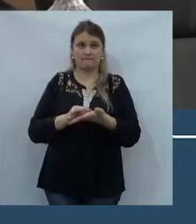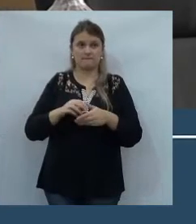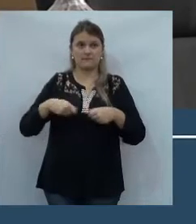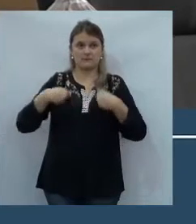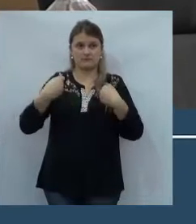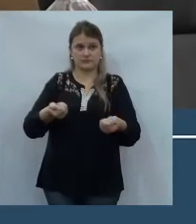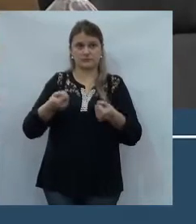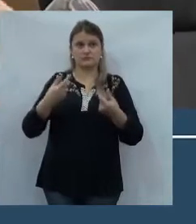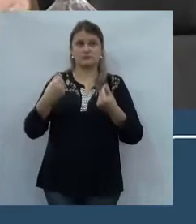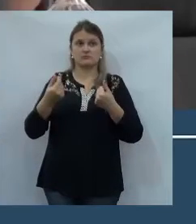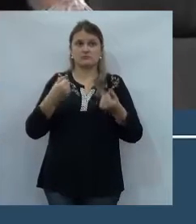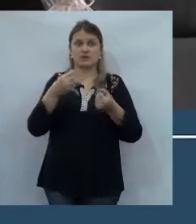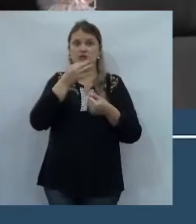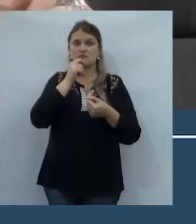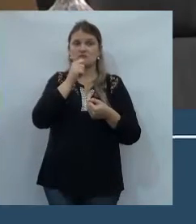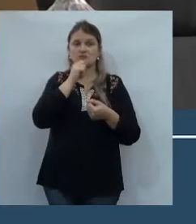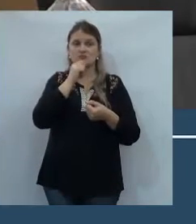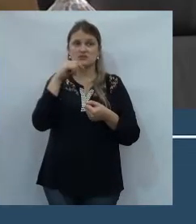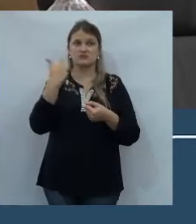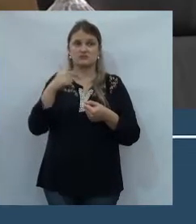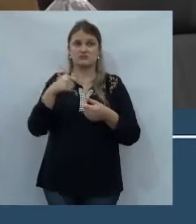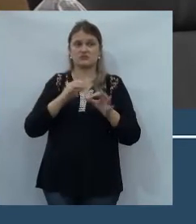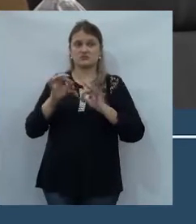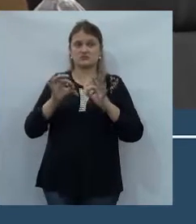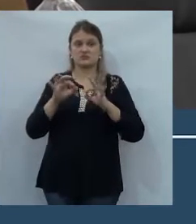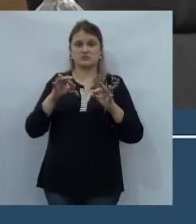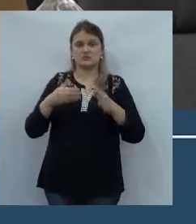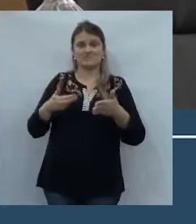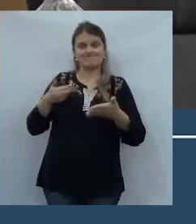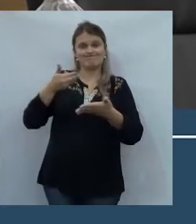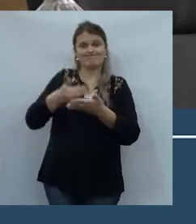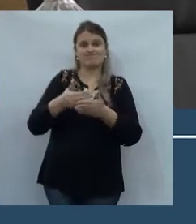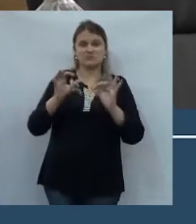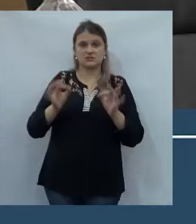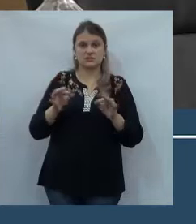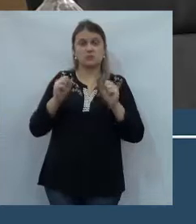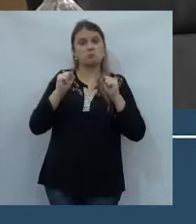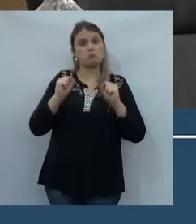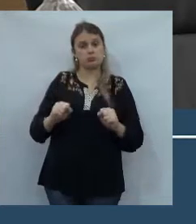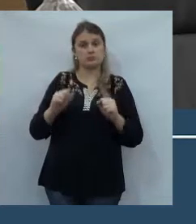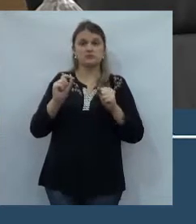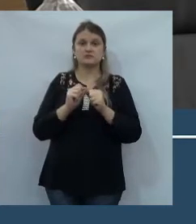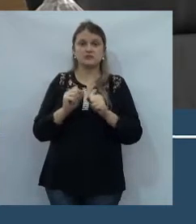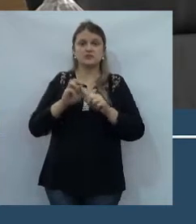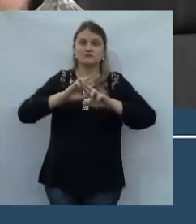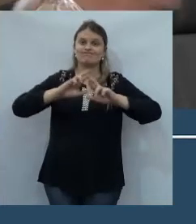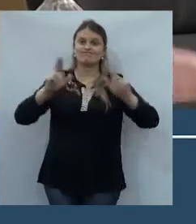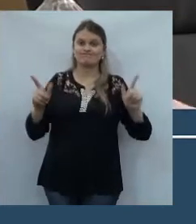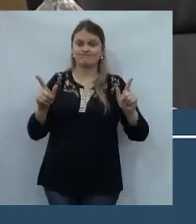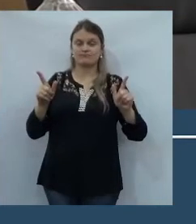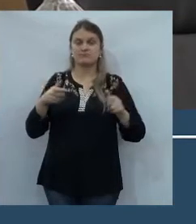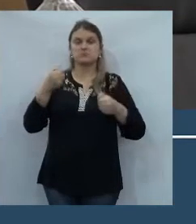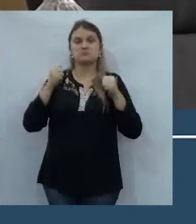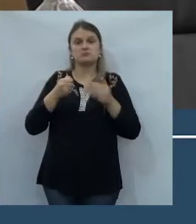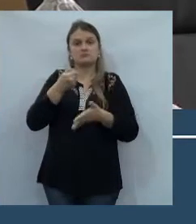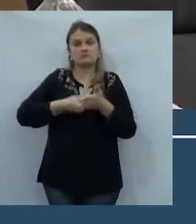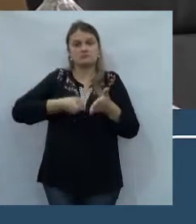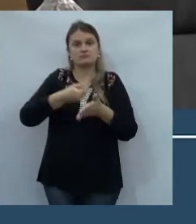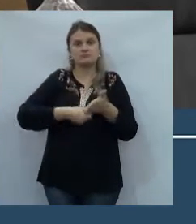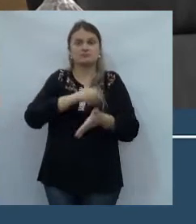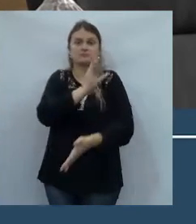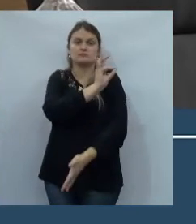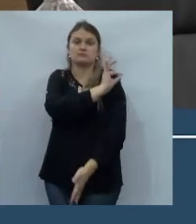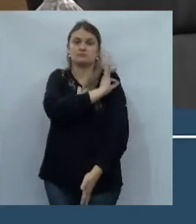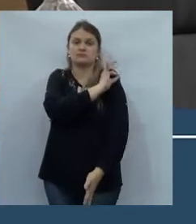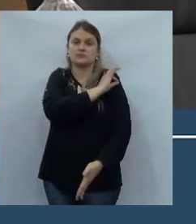aí que não teve, assim, um destino que nós podia termos exigido do prefeito ou